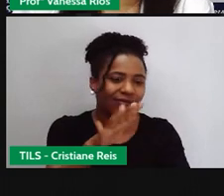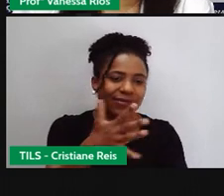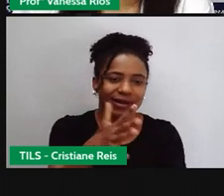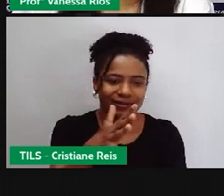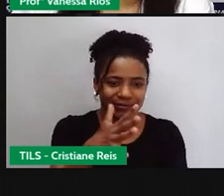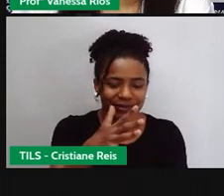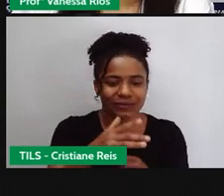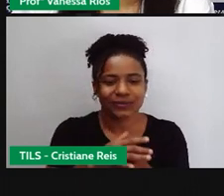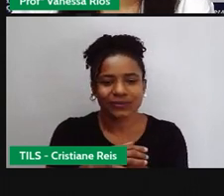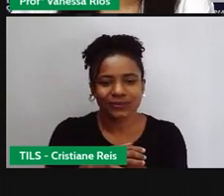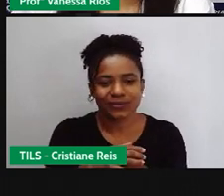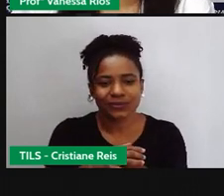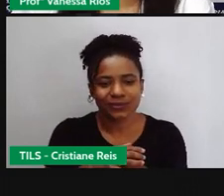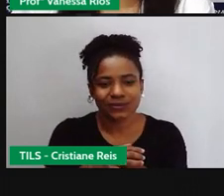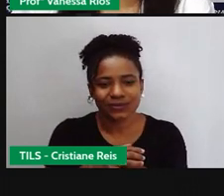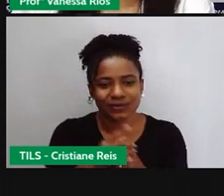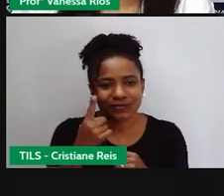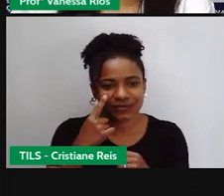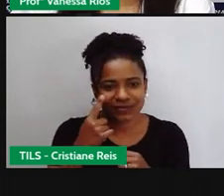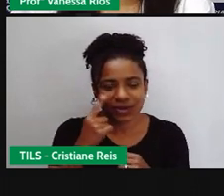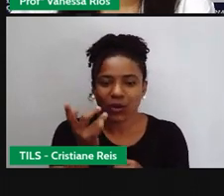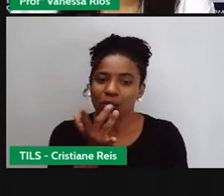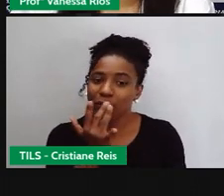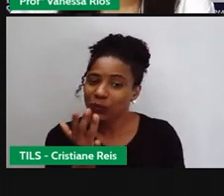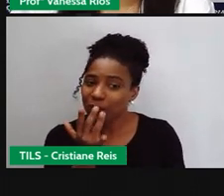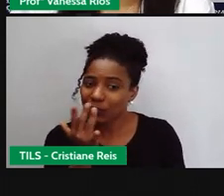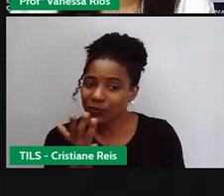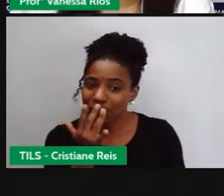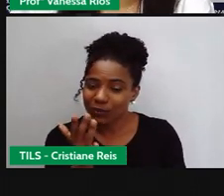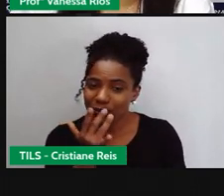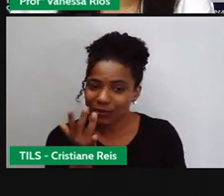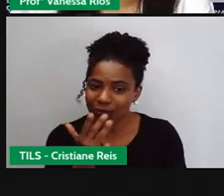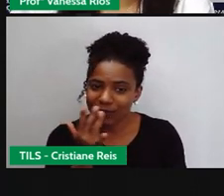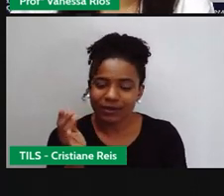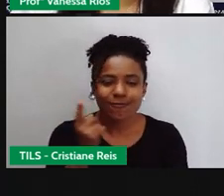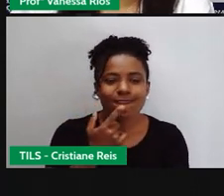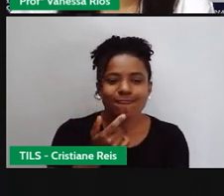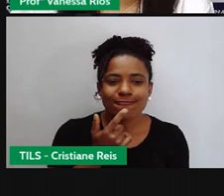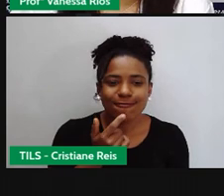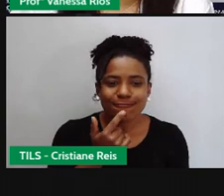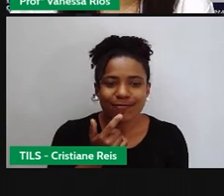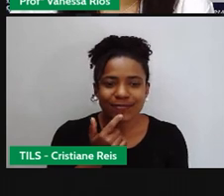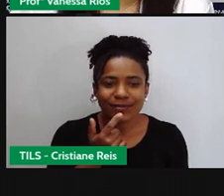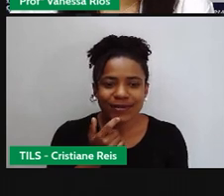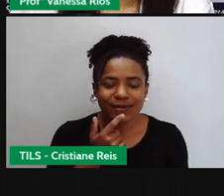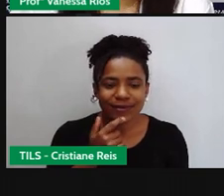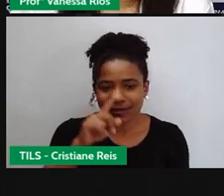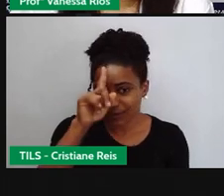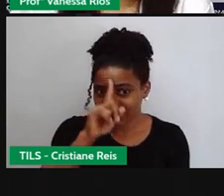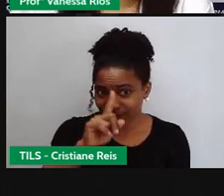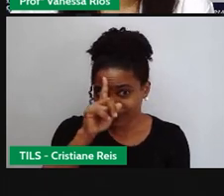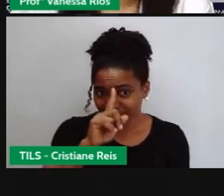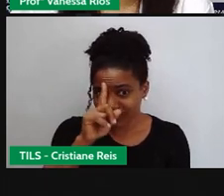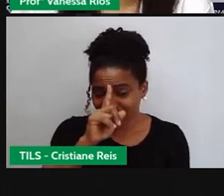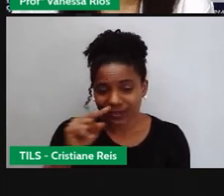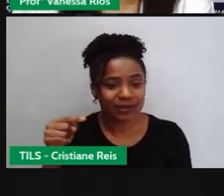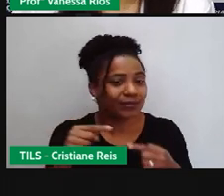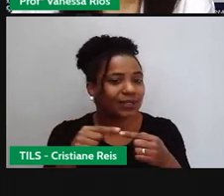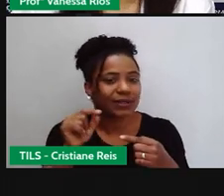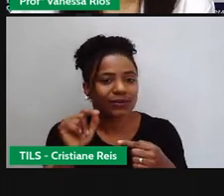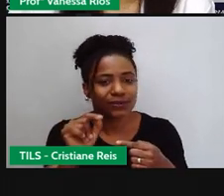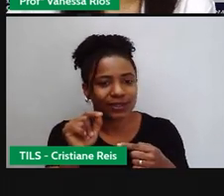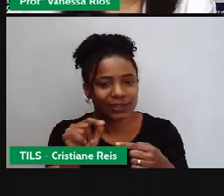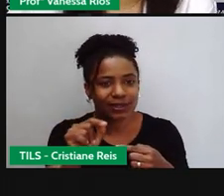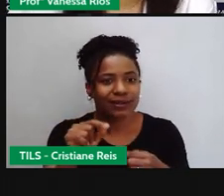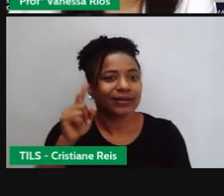observa as cores mais relacionadas ao vermelho, né, do amarelo para o vermelho, a gente observa que a